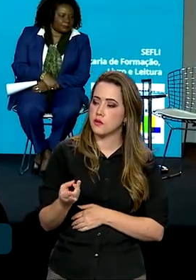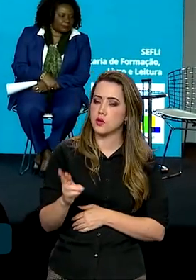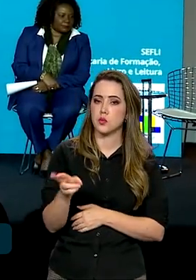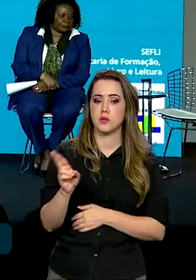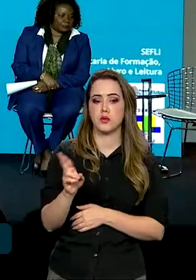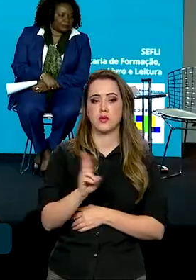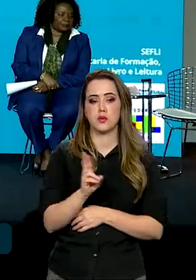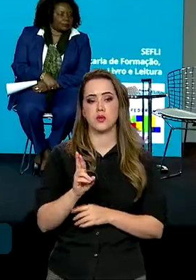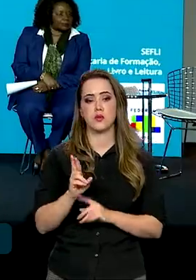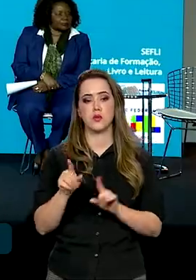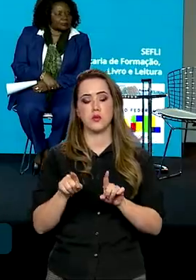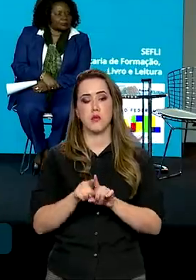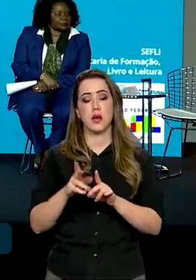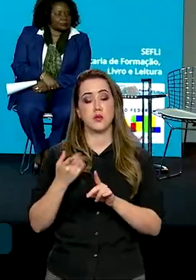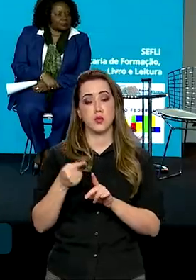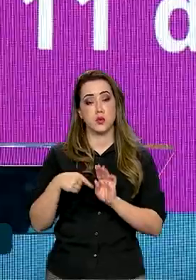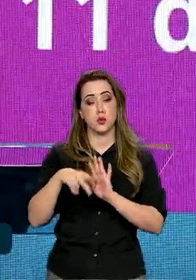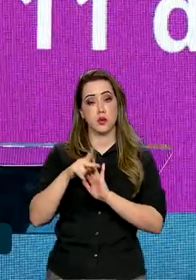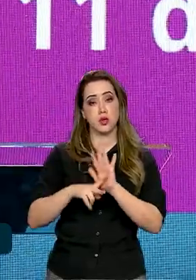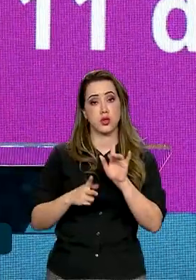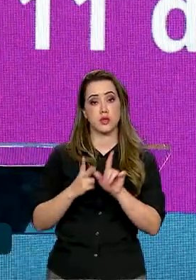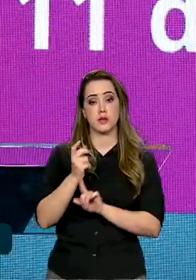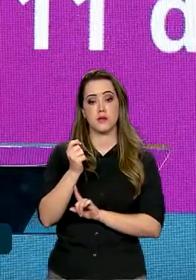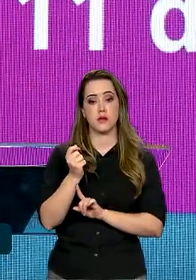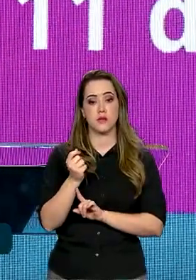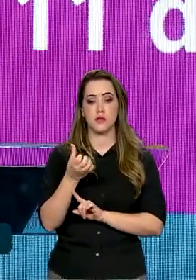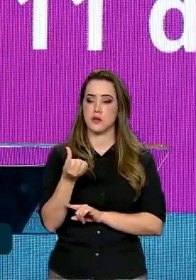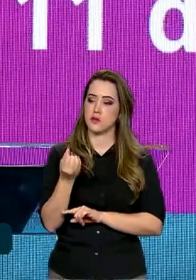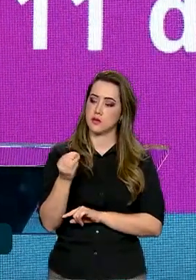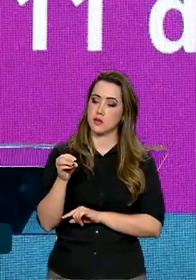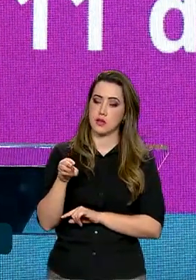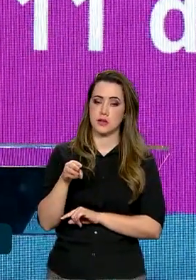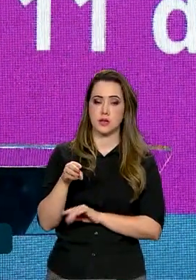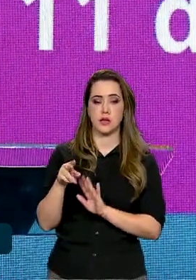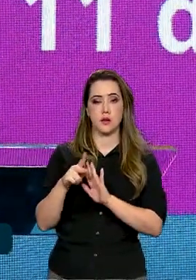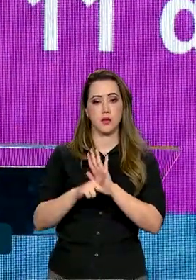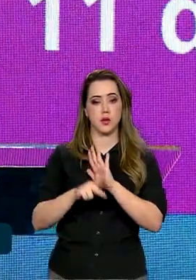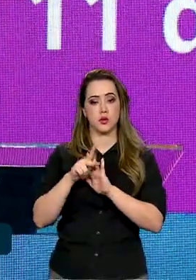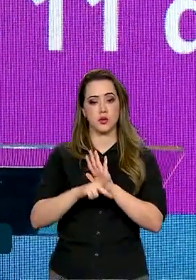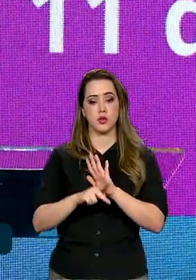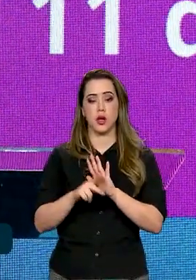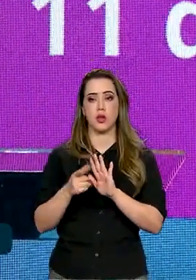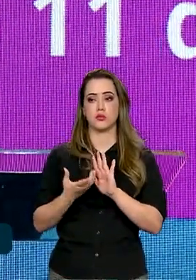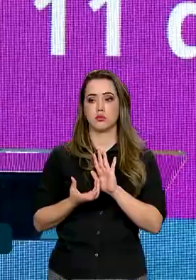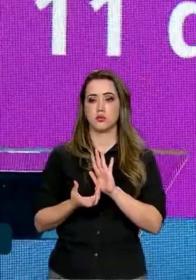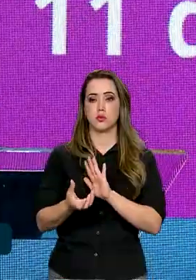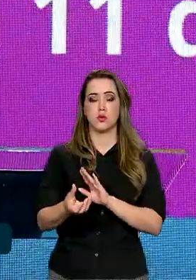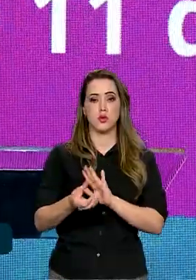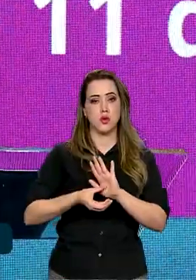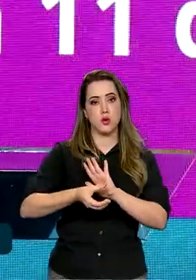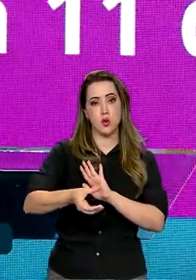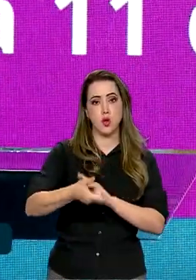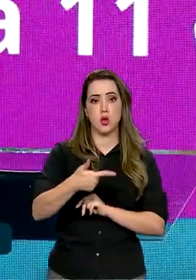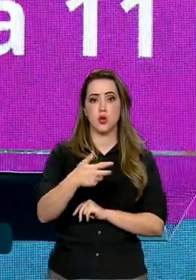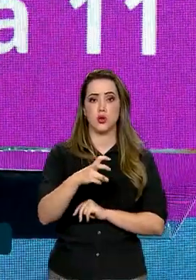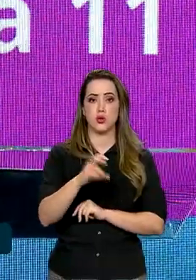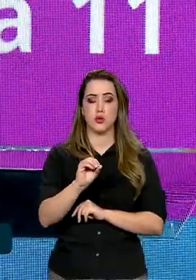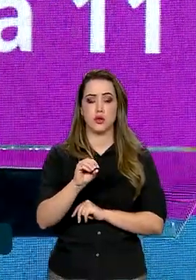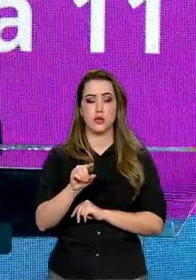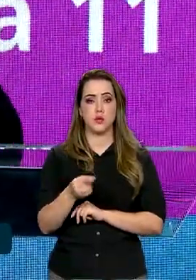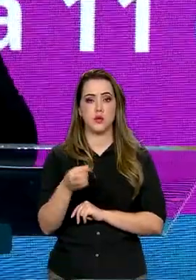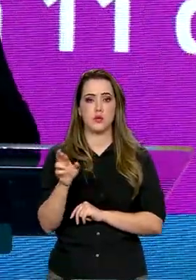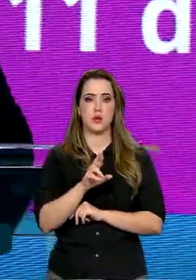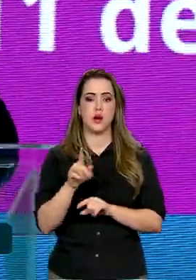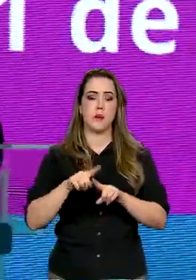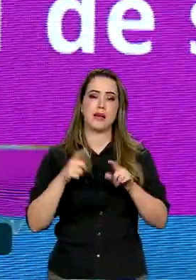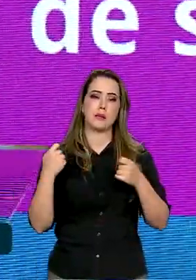reais para os projetos vencedores. 60 deles vão receber 250 mil reais, desde que